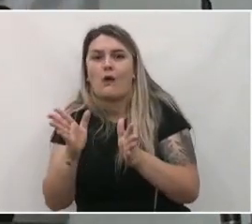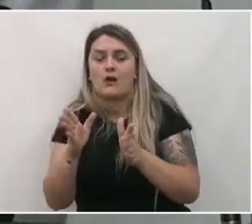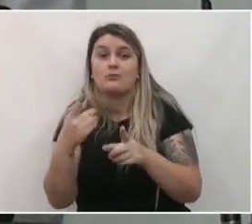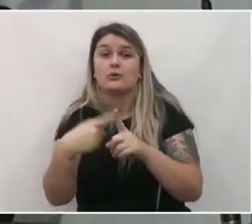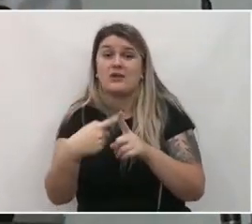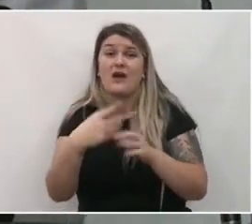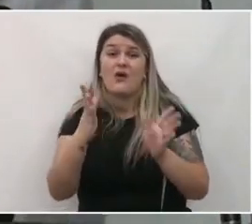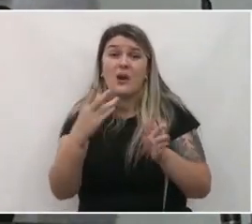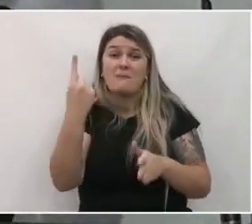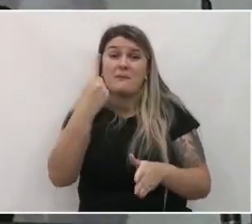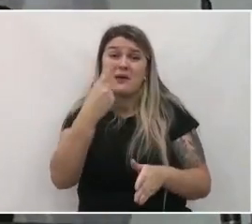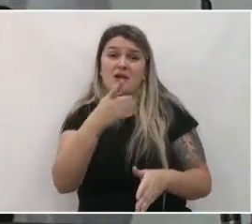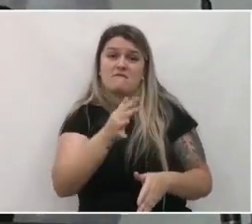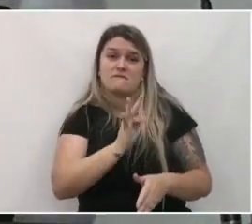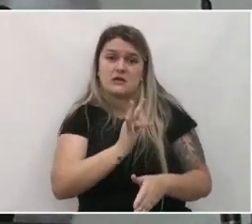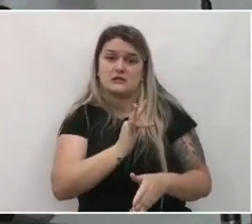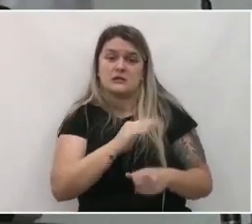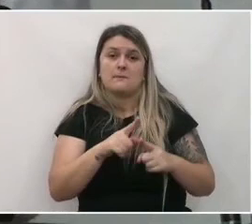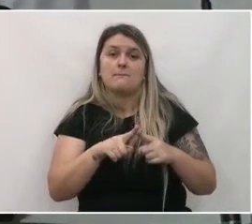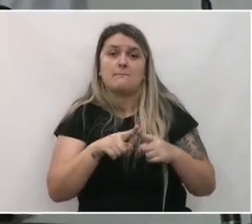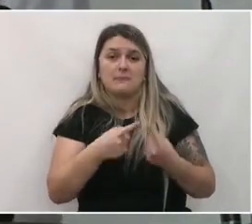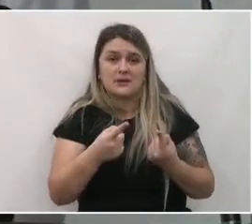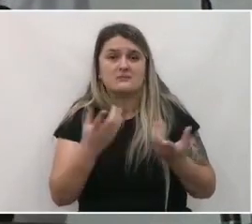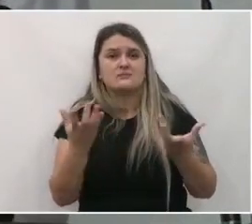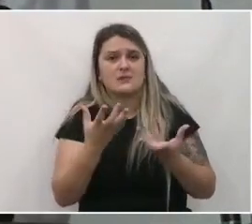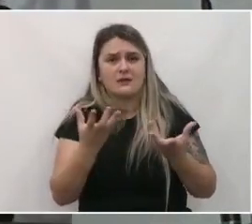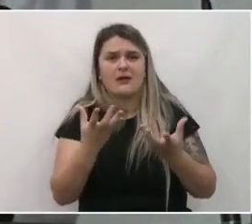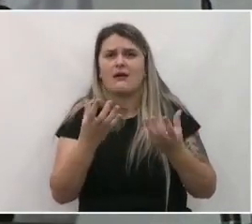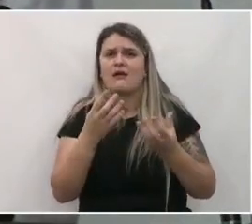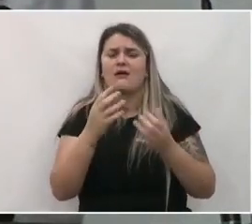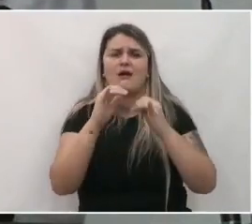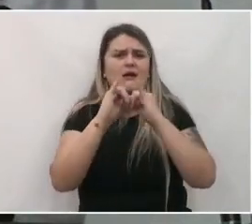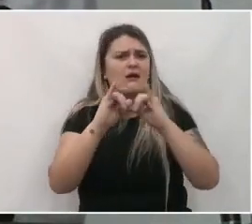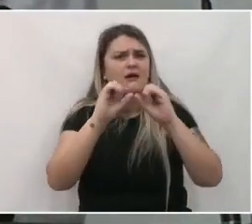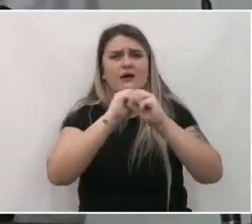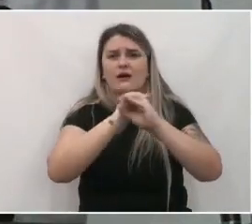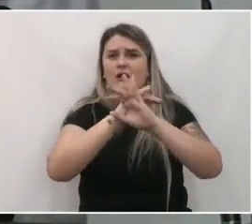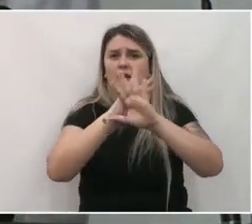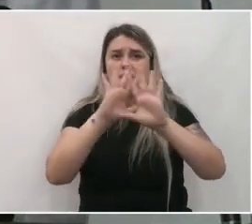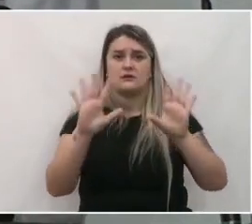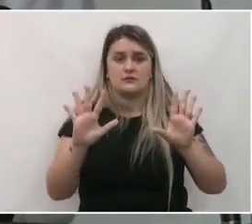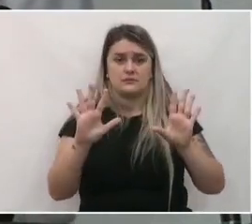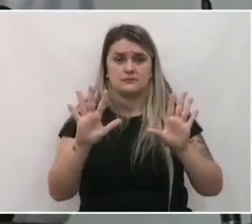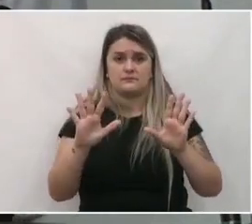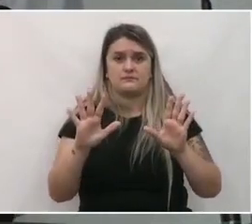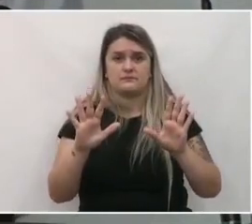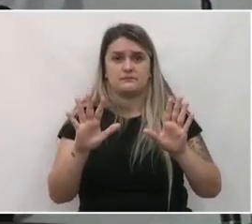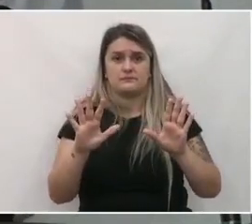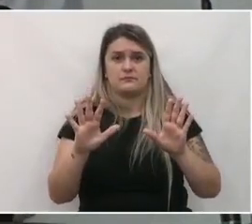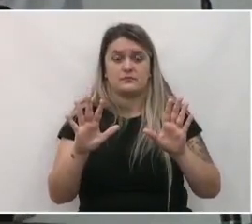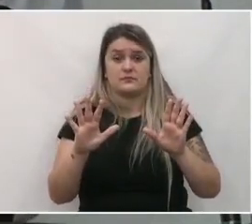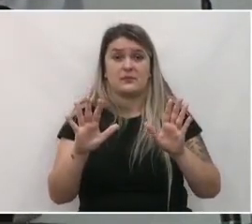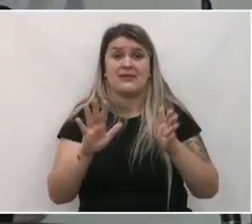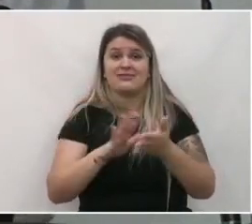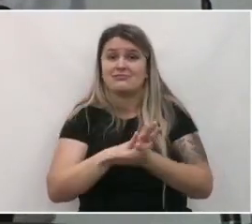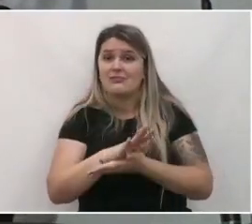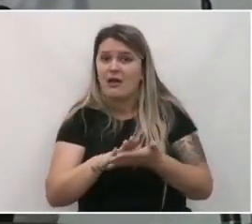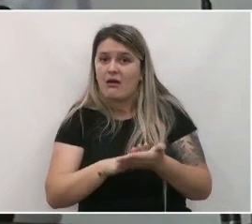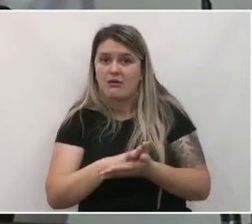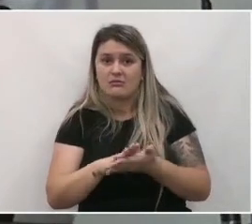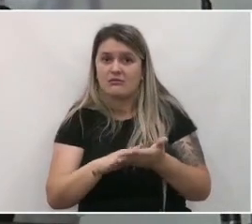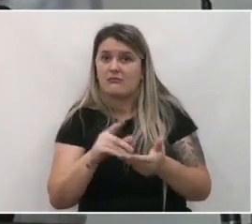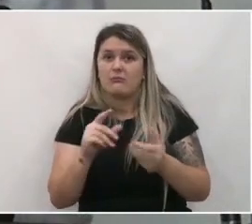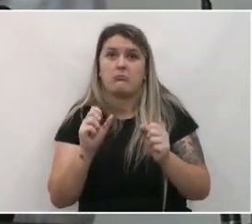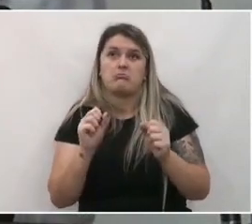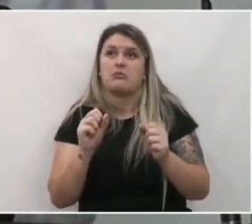primeira etapa, mas a gente quer deixar bastante claro que nada pode ser feito de uma forma